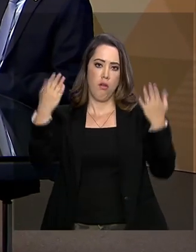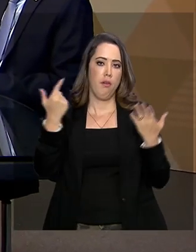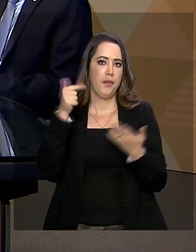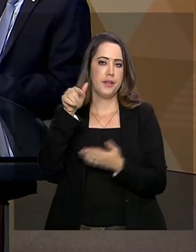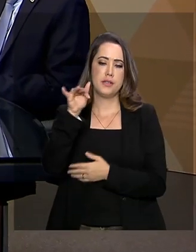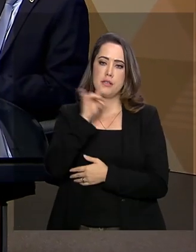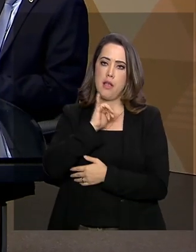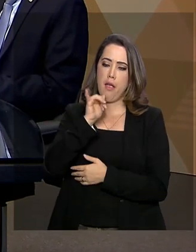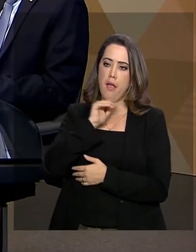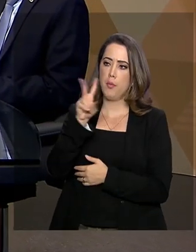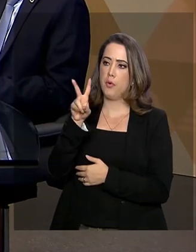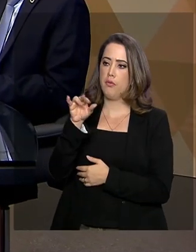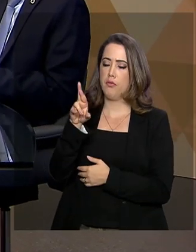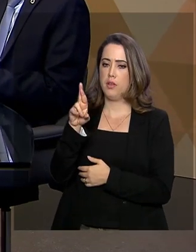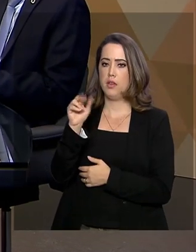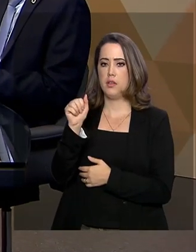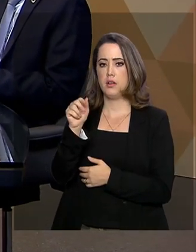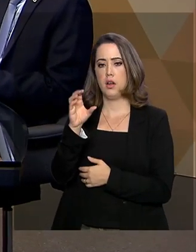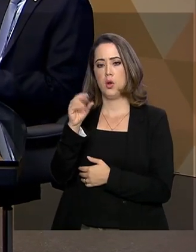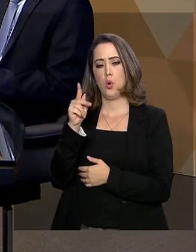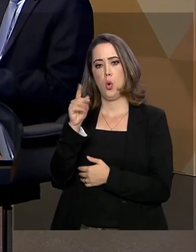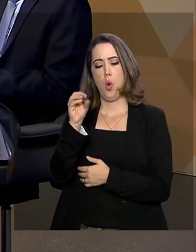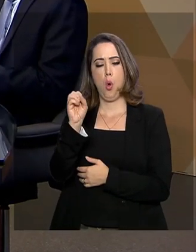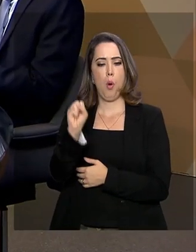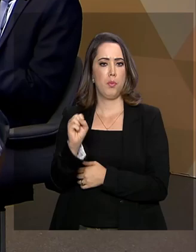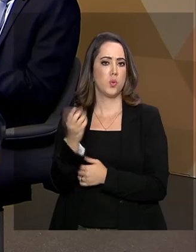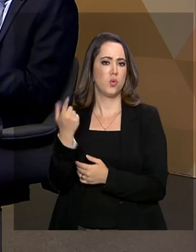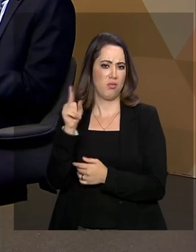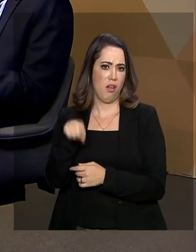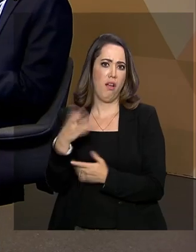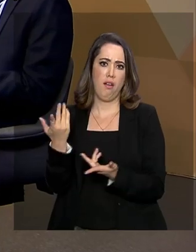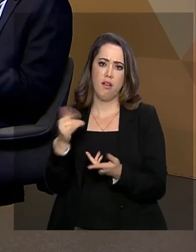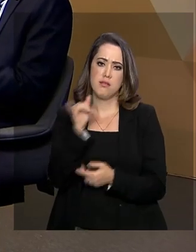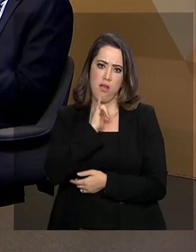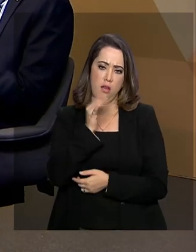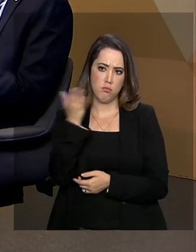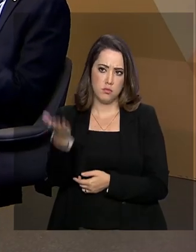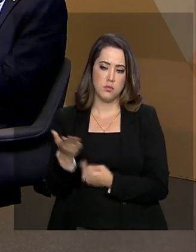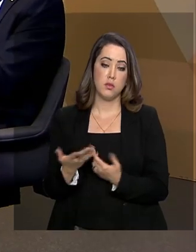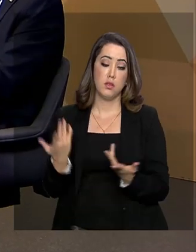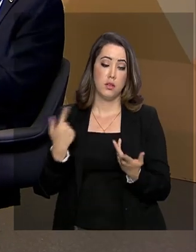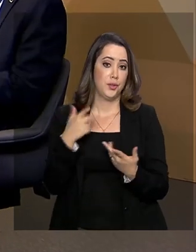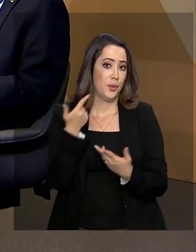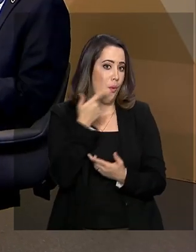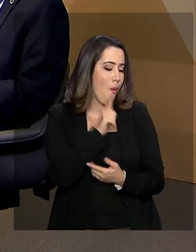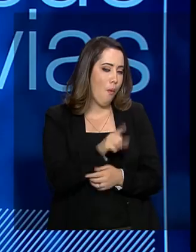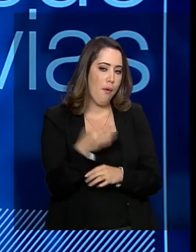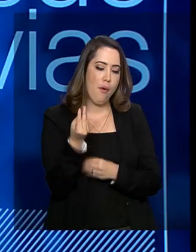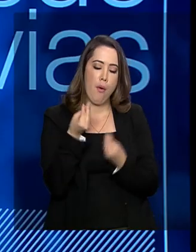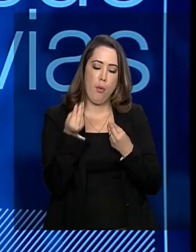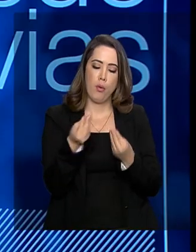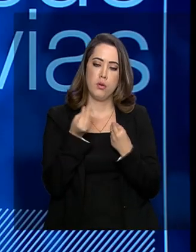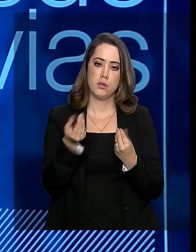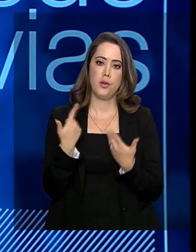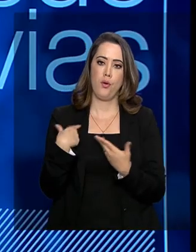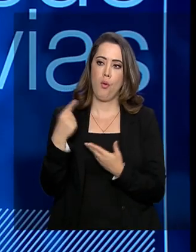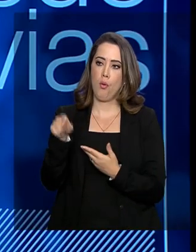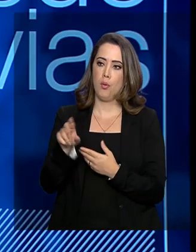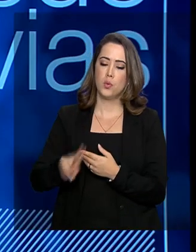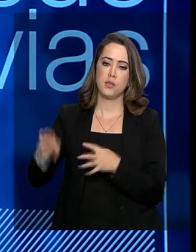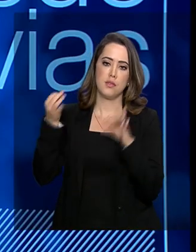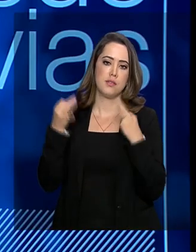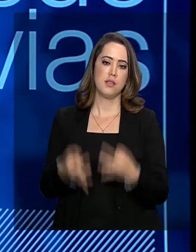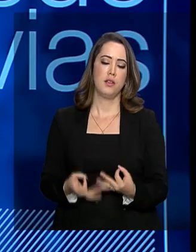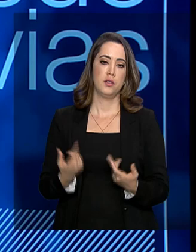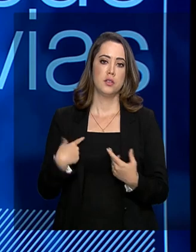Viracopos em Campinas é um deles. E, vezes, ele não tem o retorno do serviço que era esperado por ser um bem que está concedido ao setor privado. Então, o decreto traz